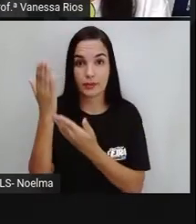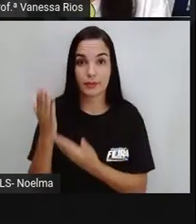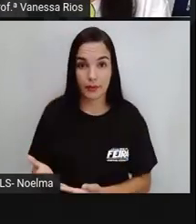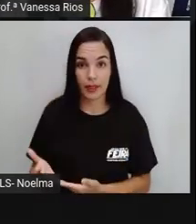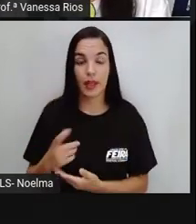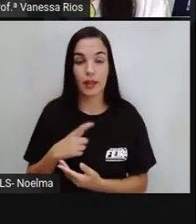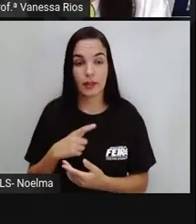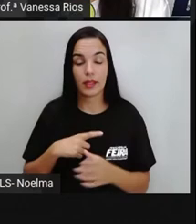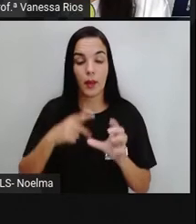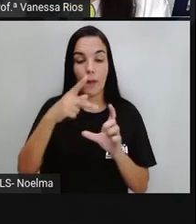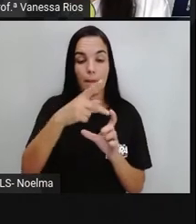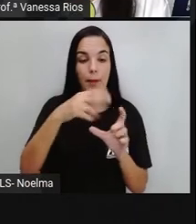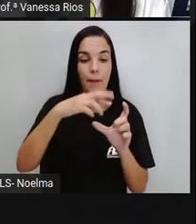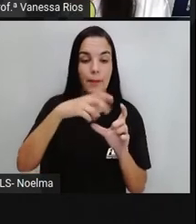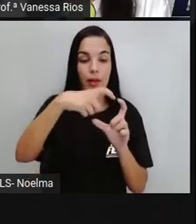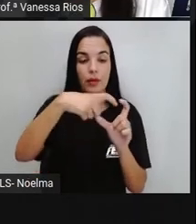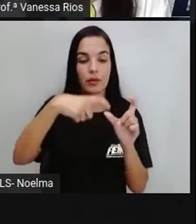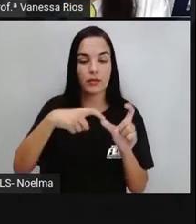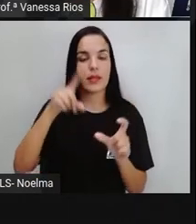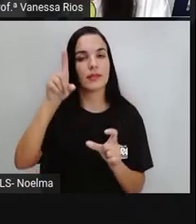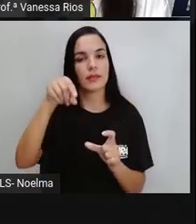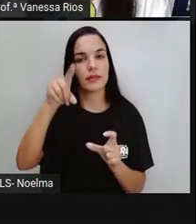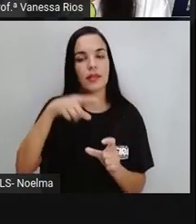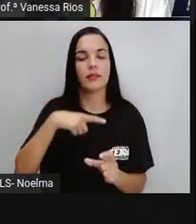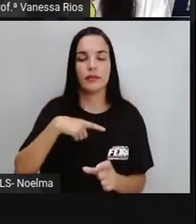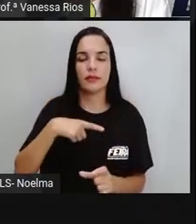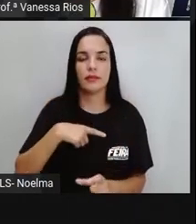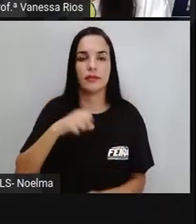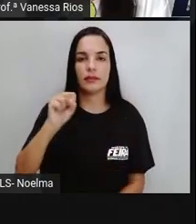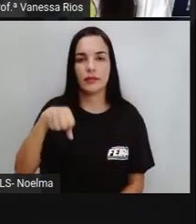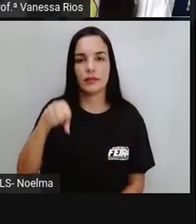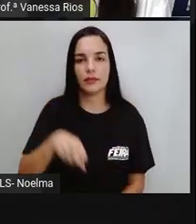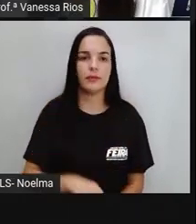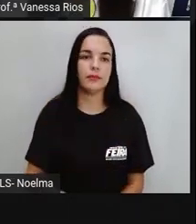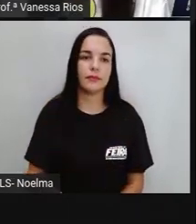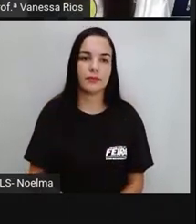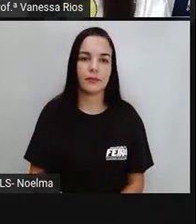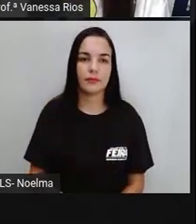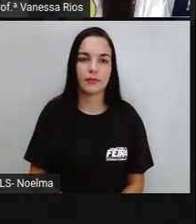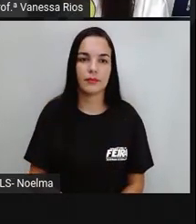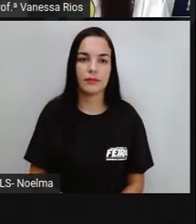proparoxítonas são acentuadas.